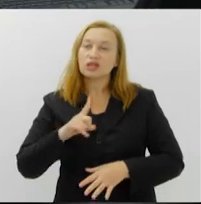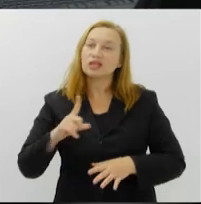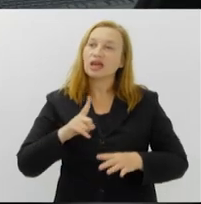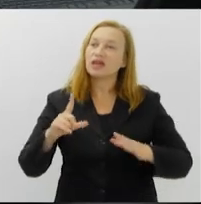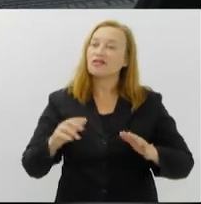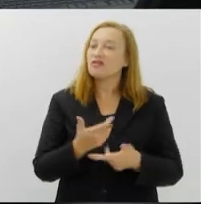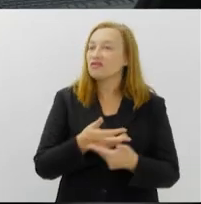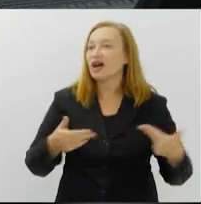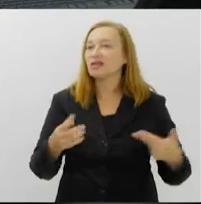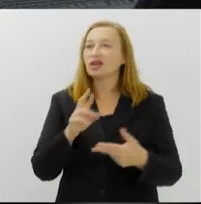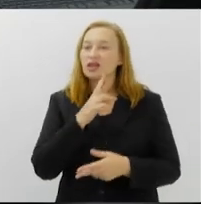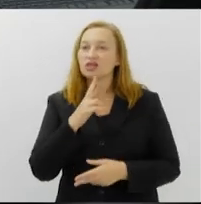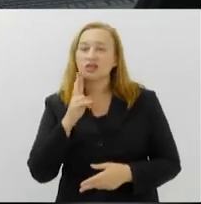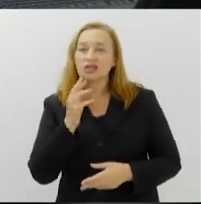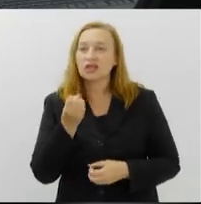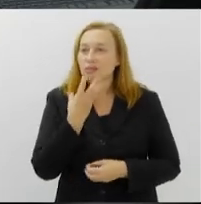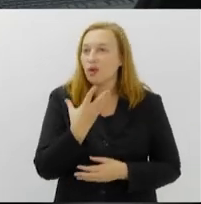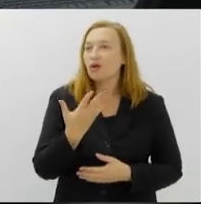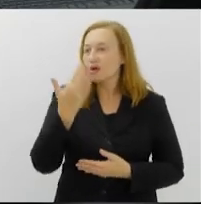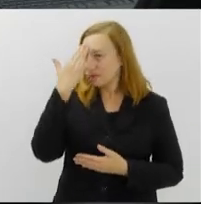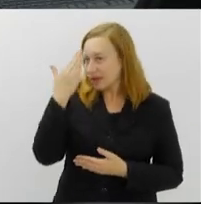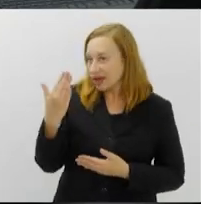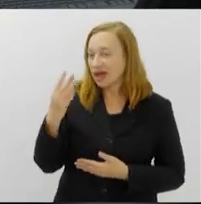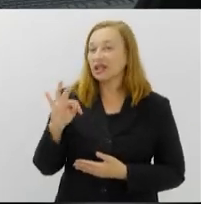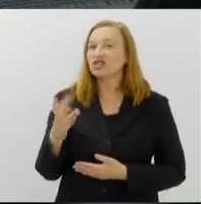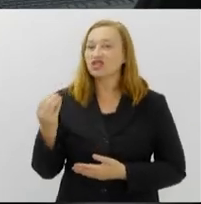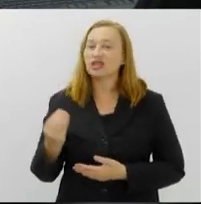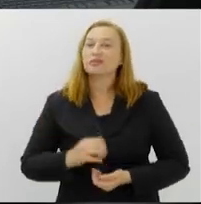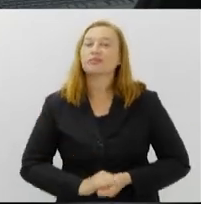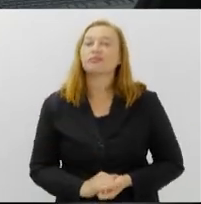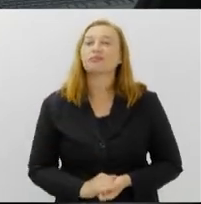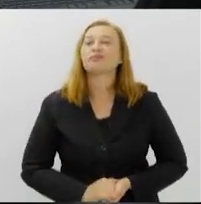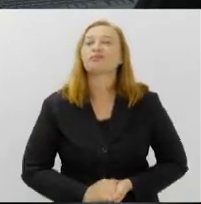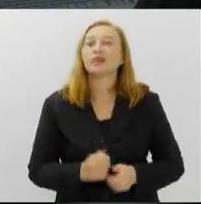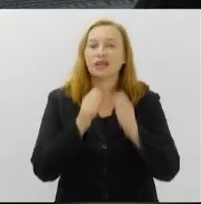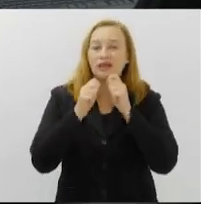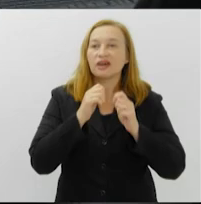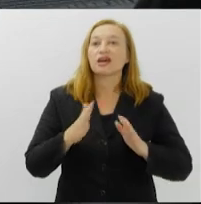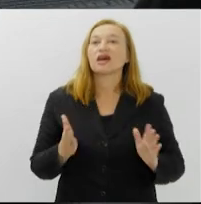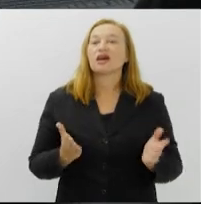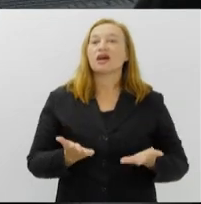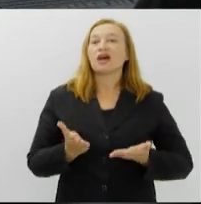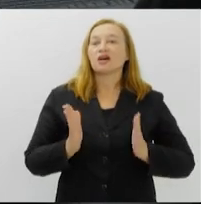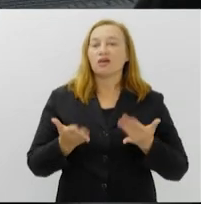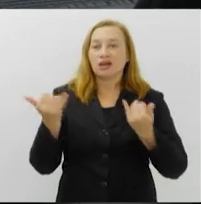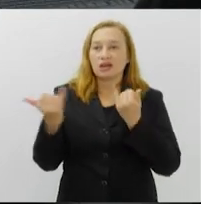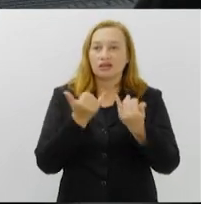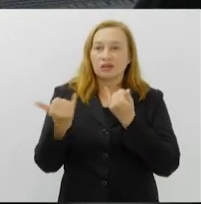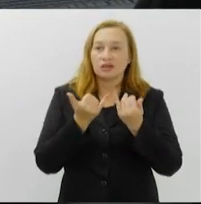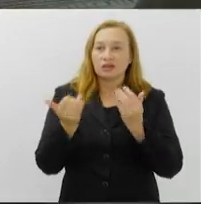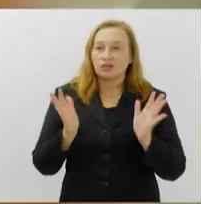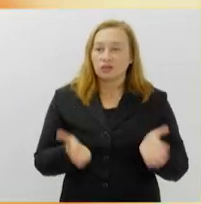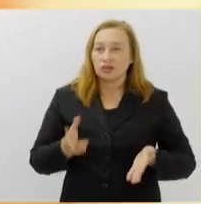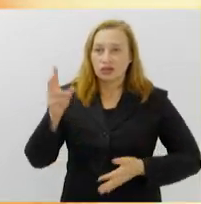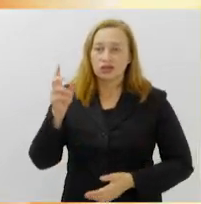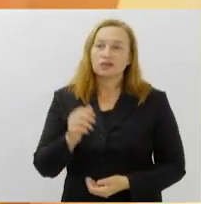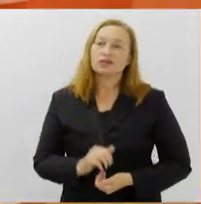tantos restaurantes, enfim. Obrigado e agradeço ao Tiago pela entrevista. Vamos ao nosso giro de notícias de hoje.